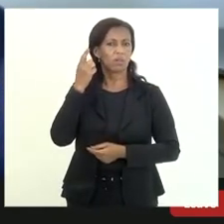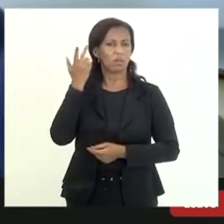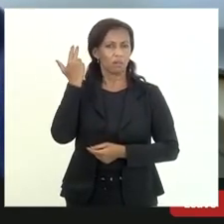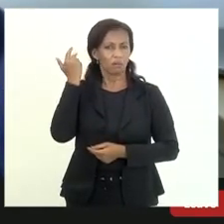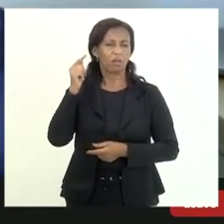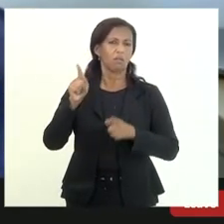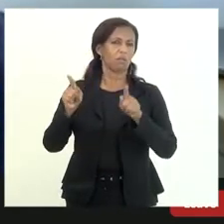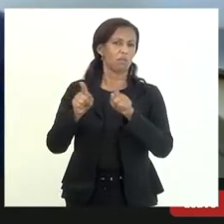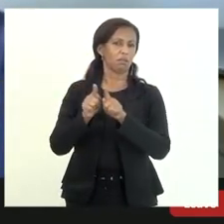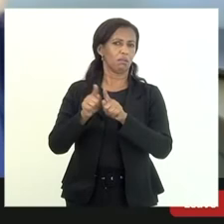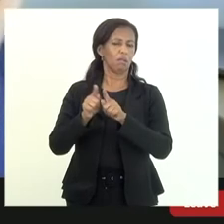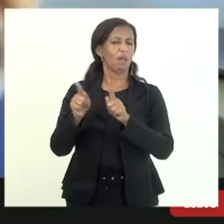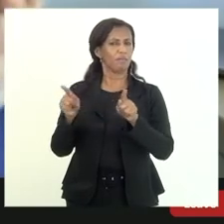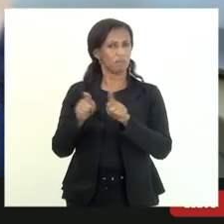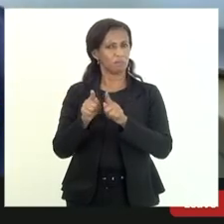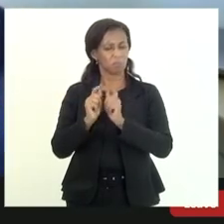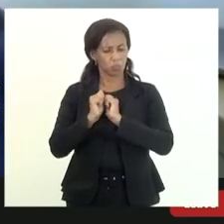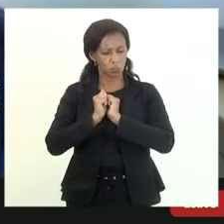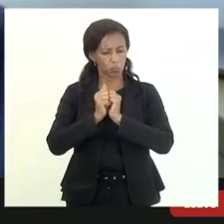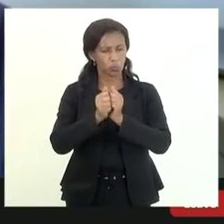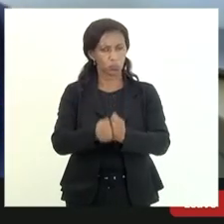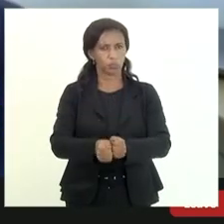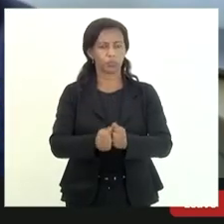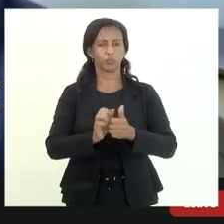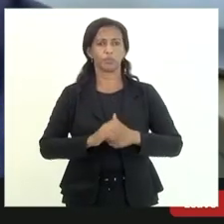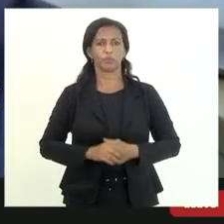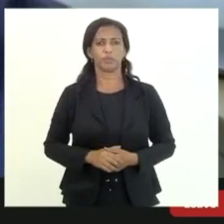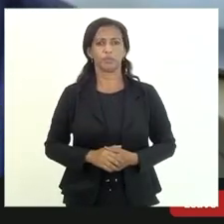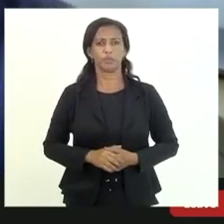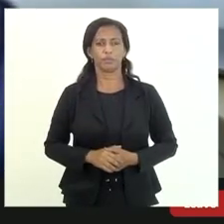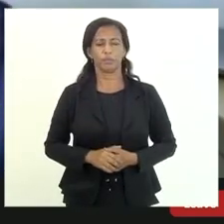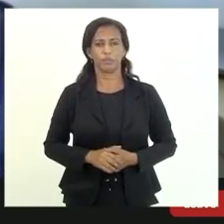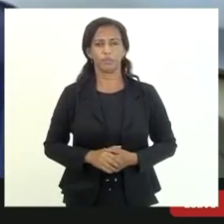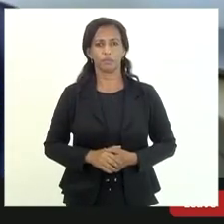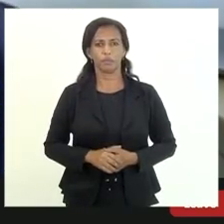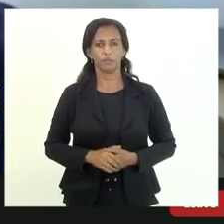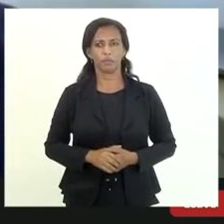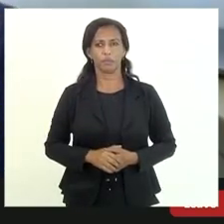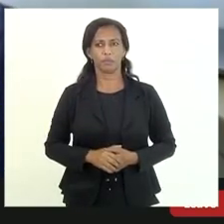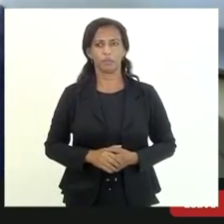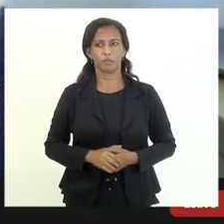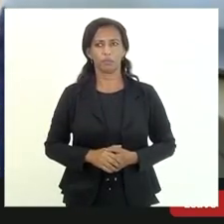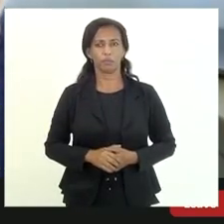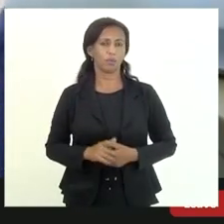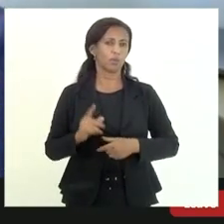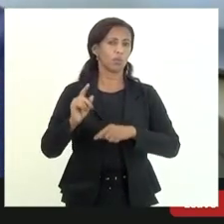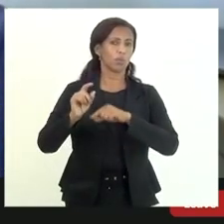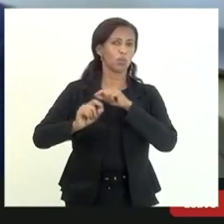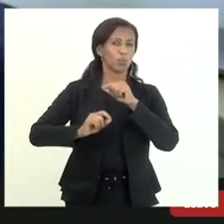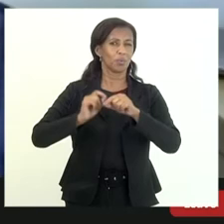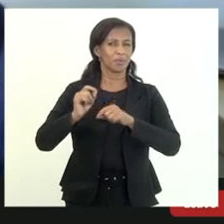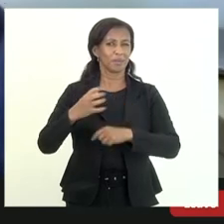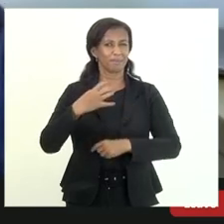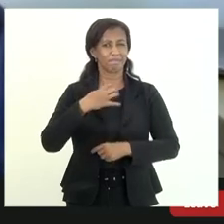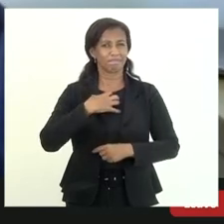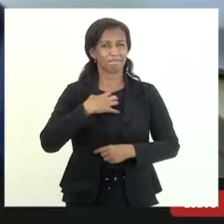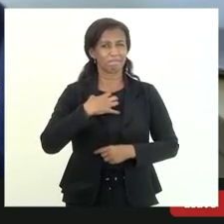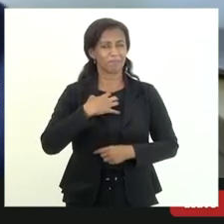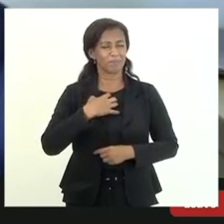nessa trajetória aquilo que para mim era revoltante